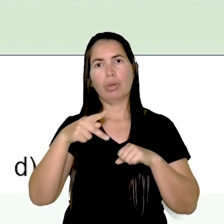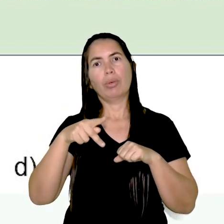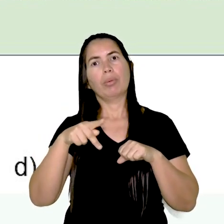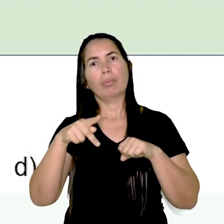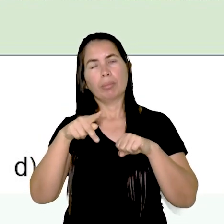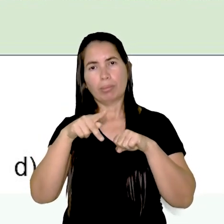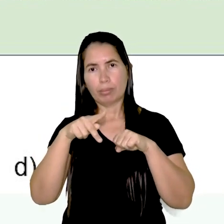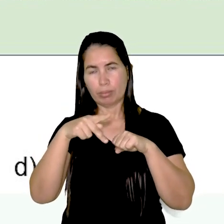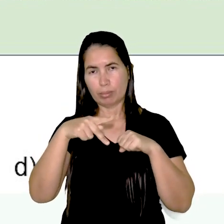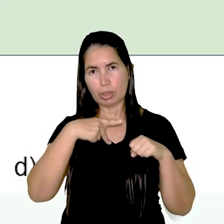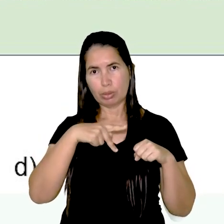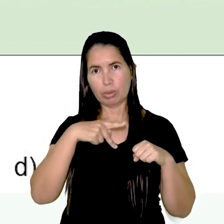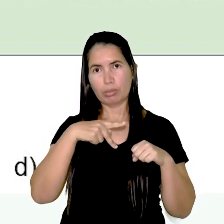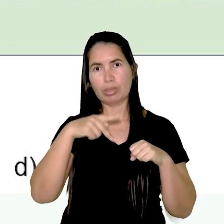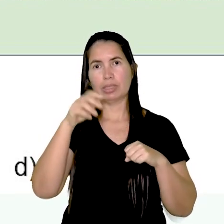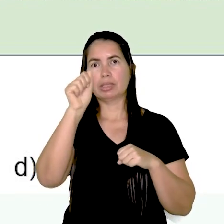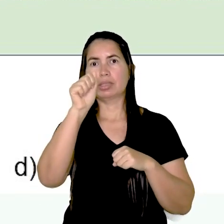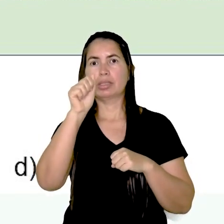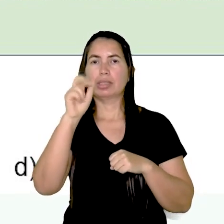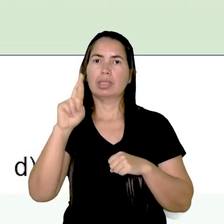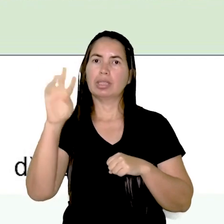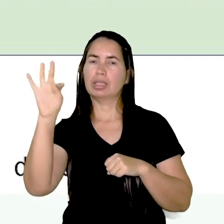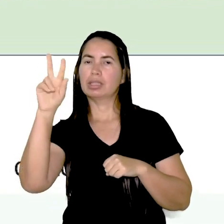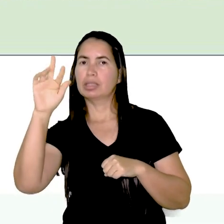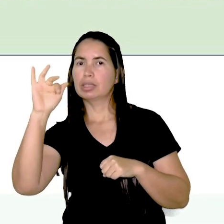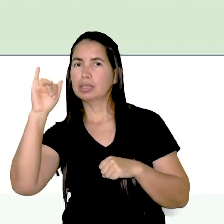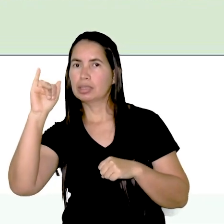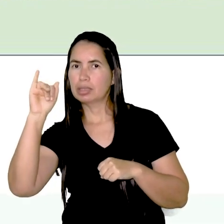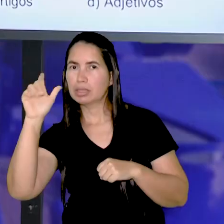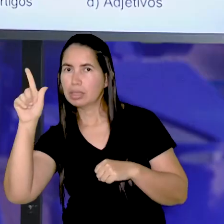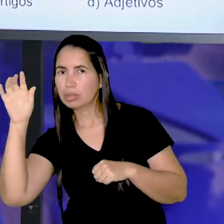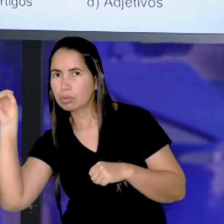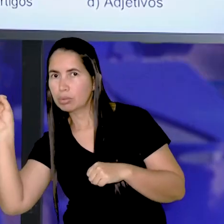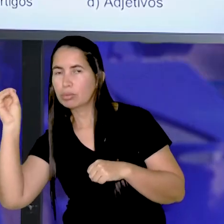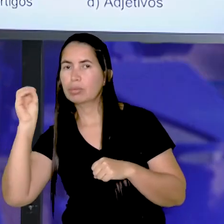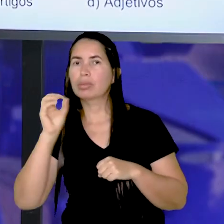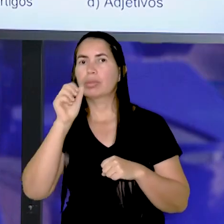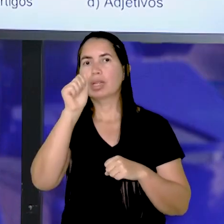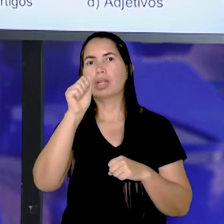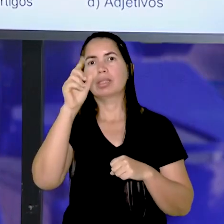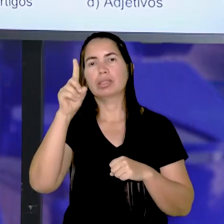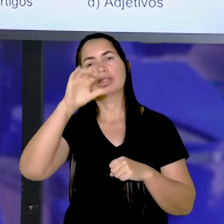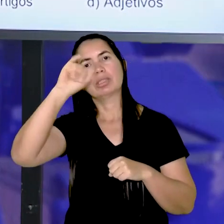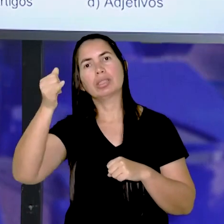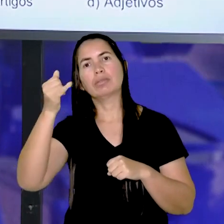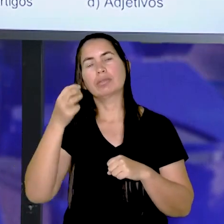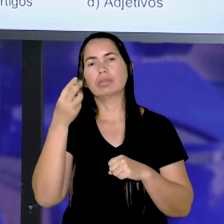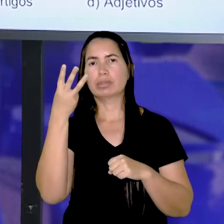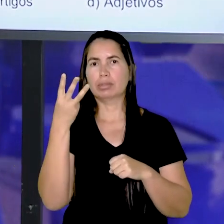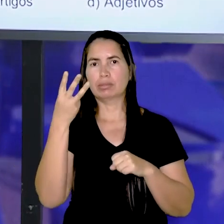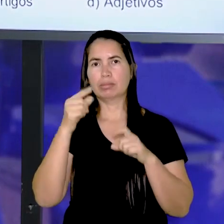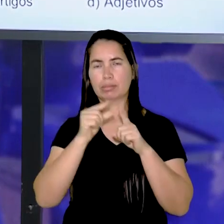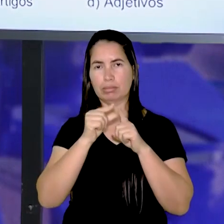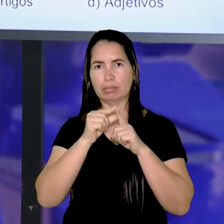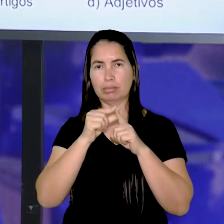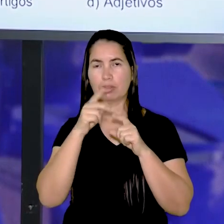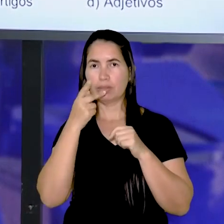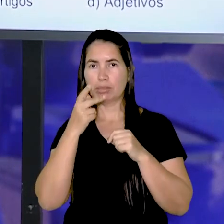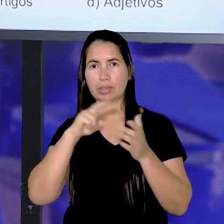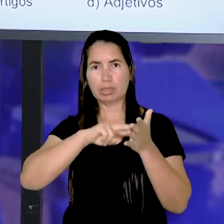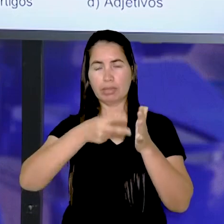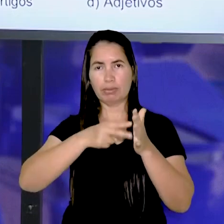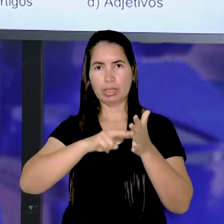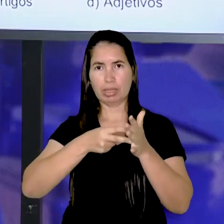letra C, artigos. Ou na letra D, adjetivos. Então, assim, essas três palavras, vocês vão me dizer o que elas